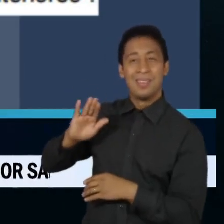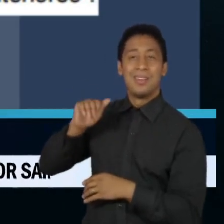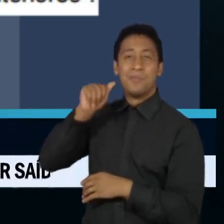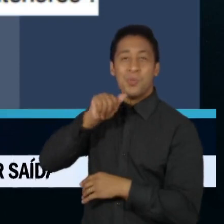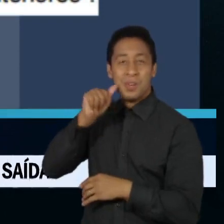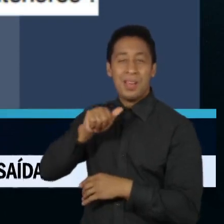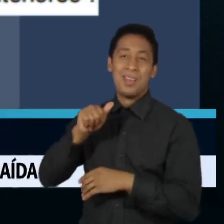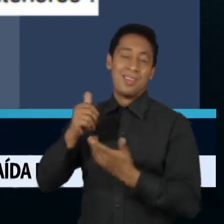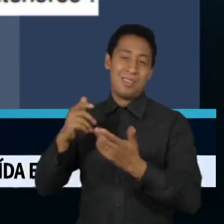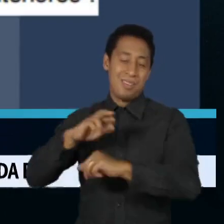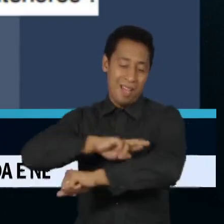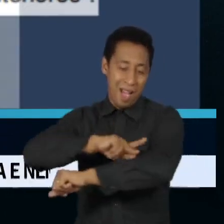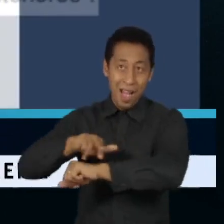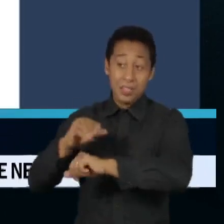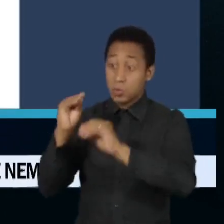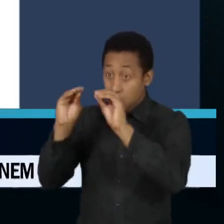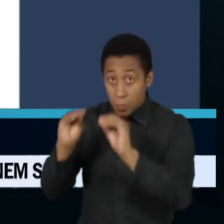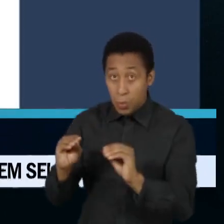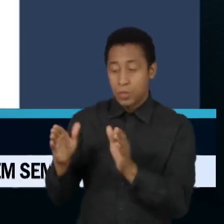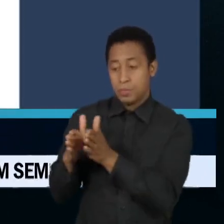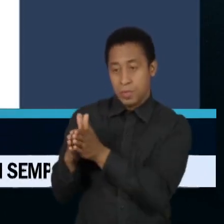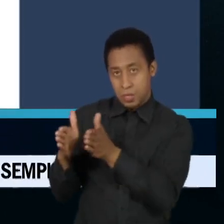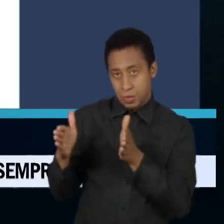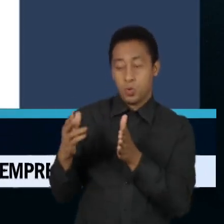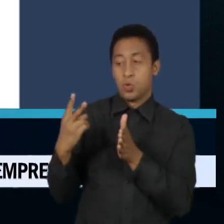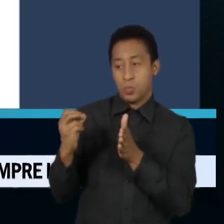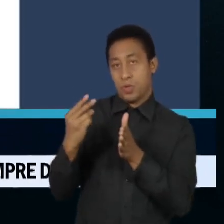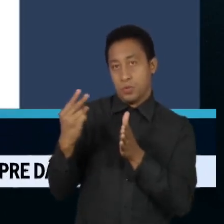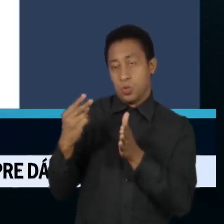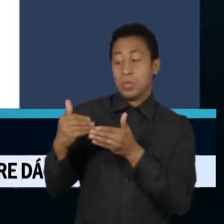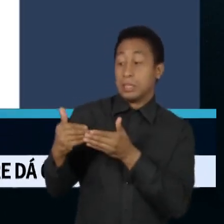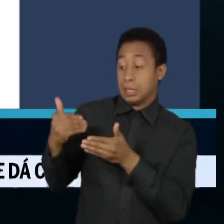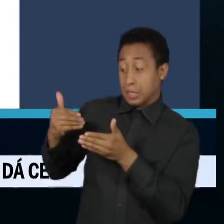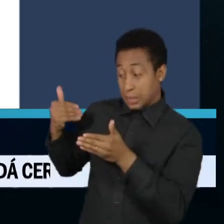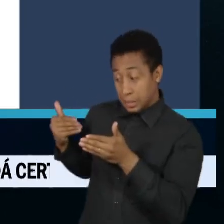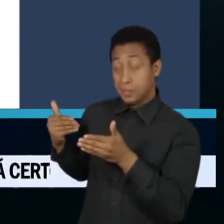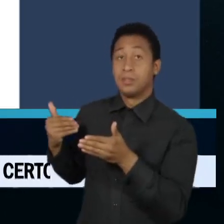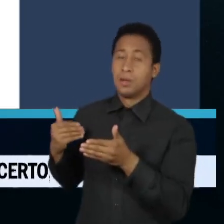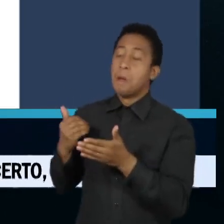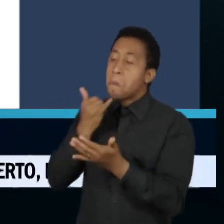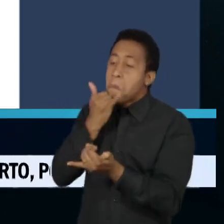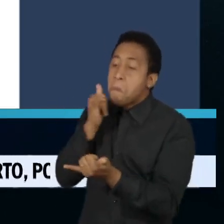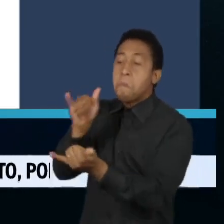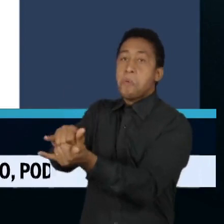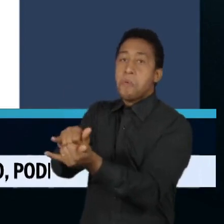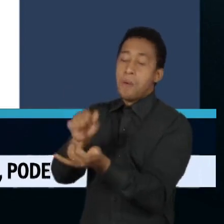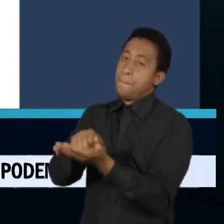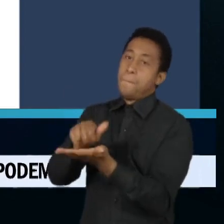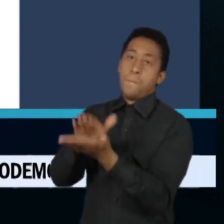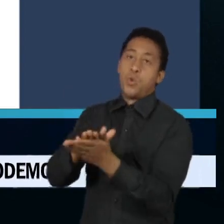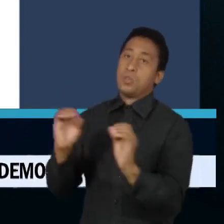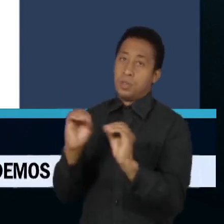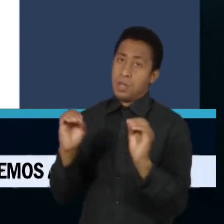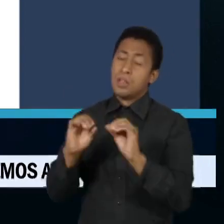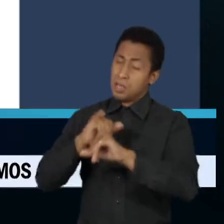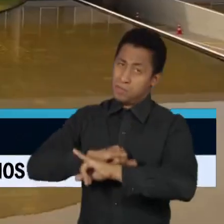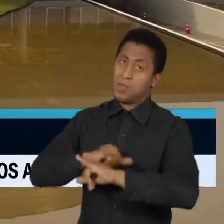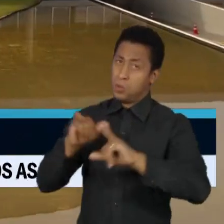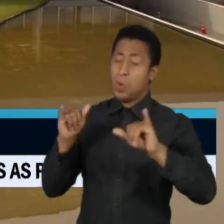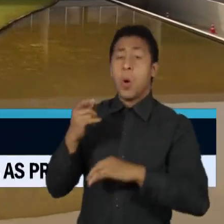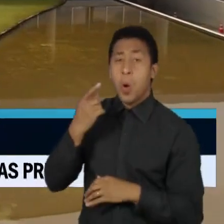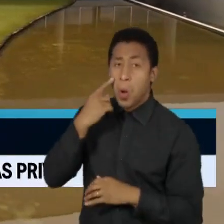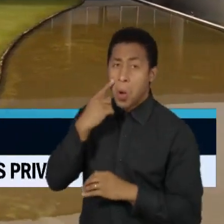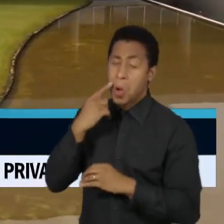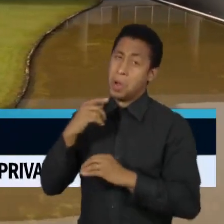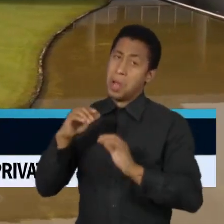2022 e anteriores. A PEC alega que muitos entes partidários tiveram dificuldade em se ajustar à determinação.